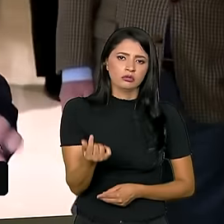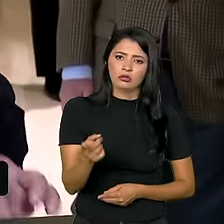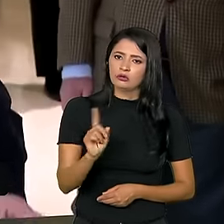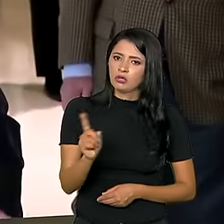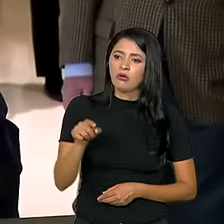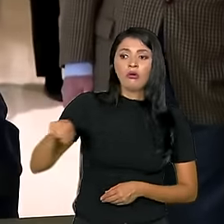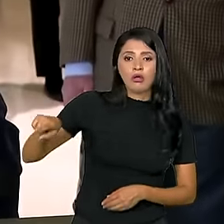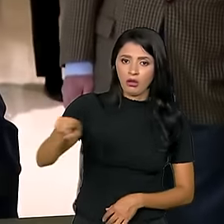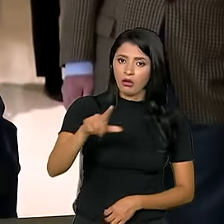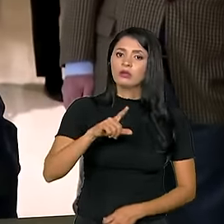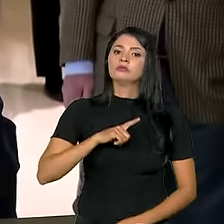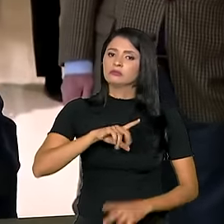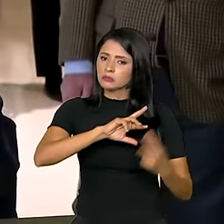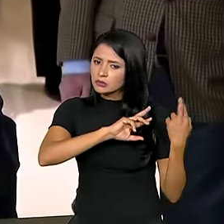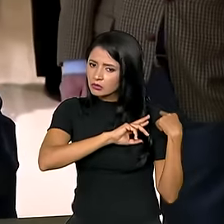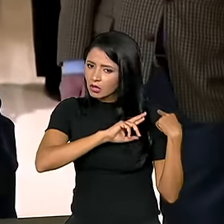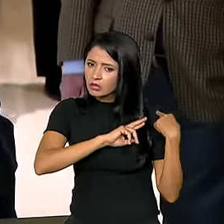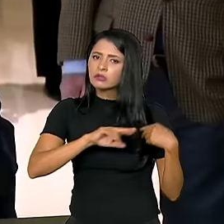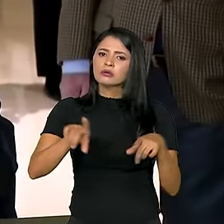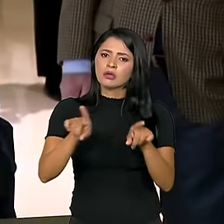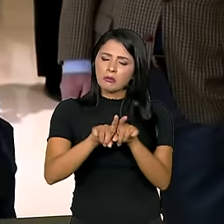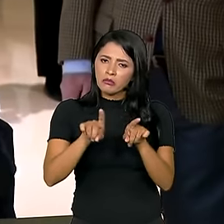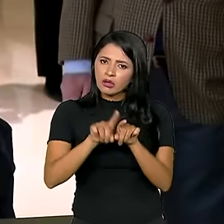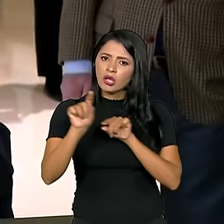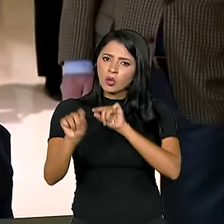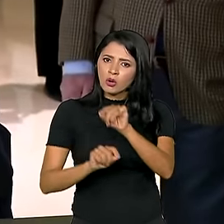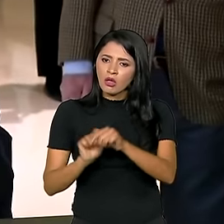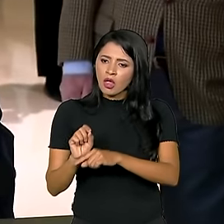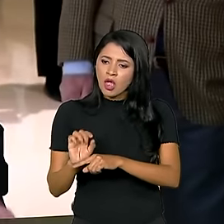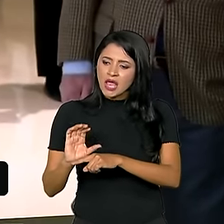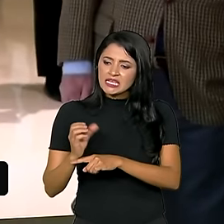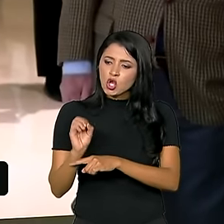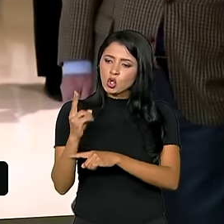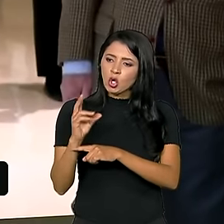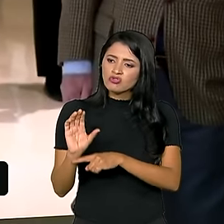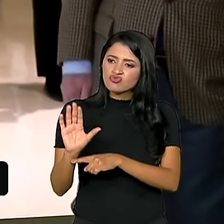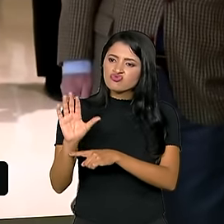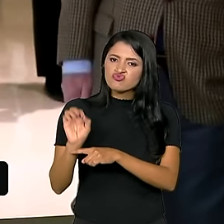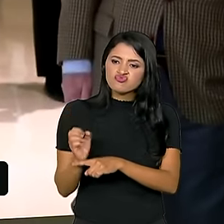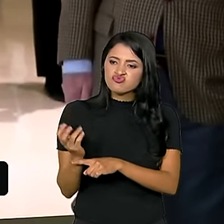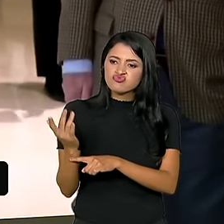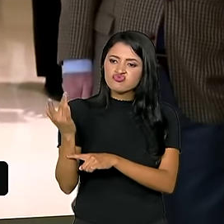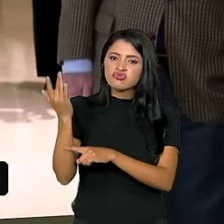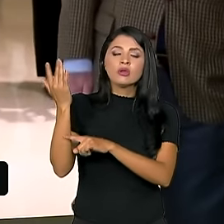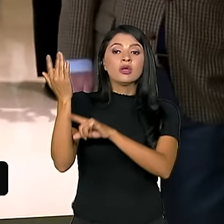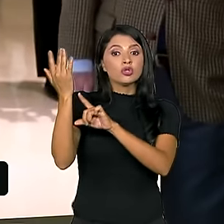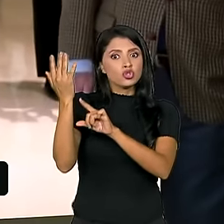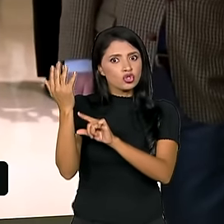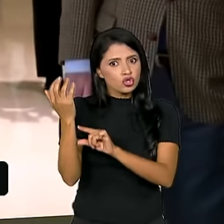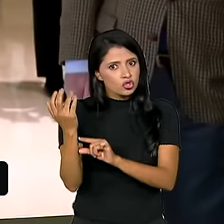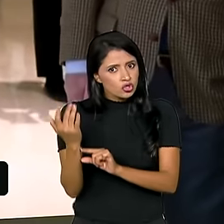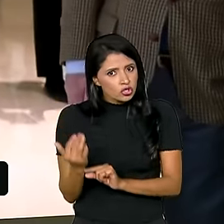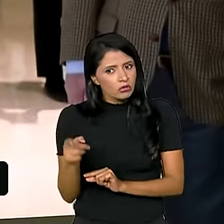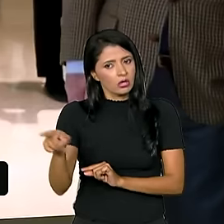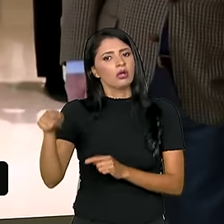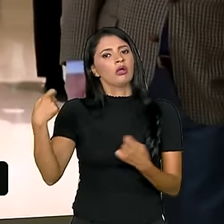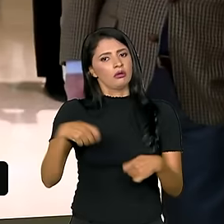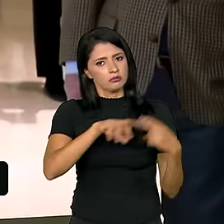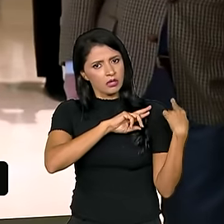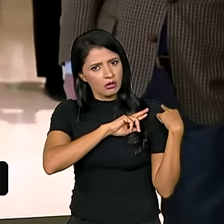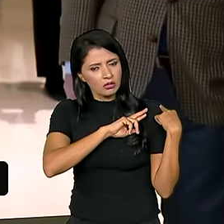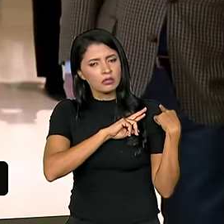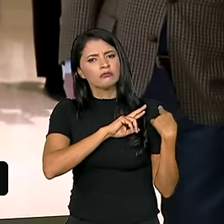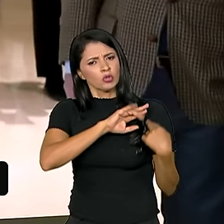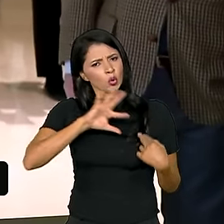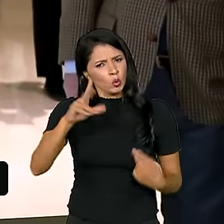Eles também têm responsabilidade de diminuir as emissões de gás de efeito estufa. Todo mundo sabe que uma pessoa